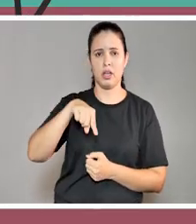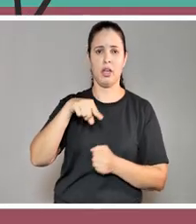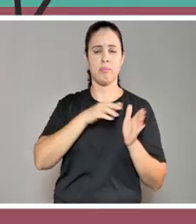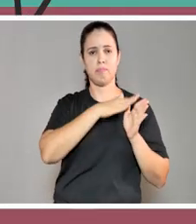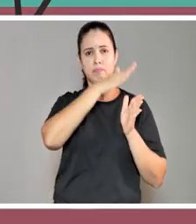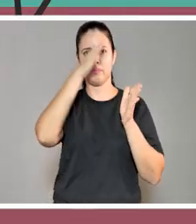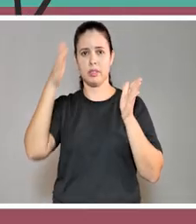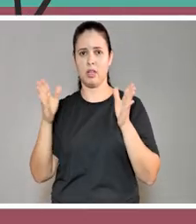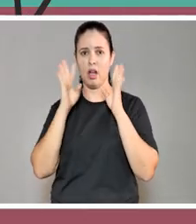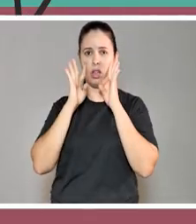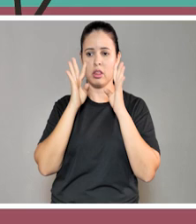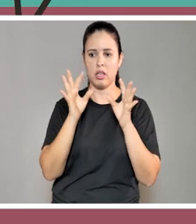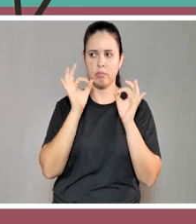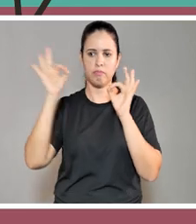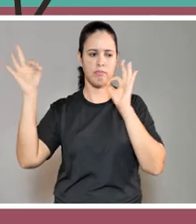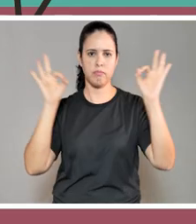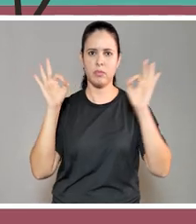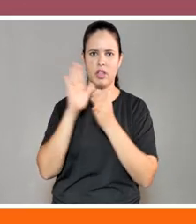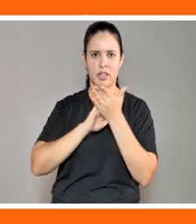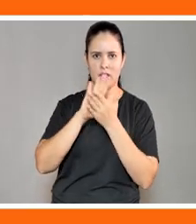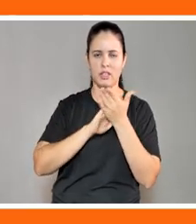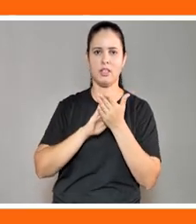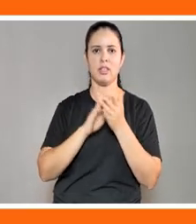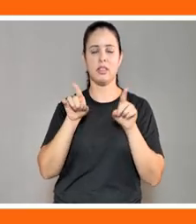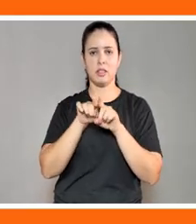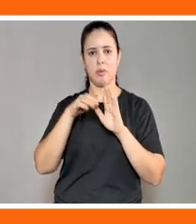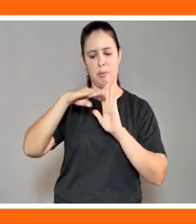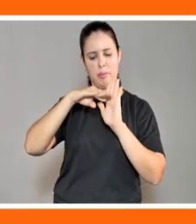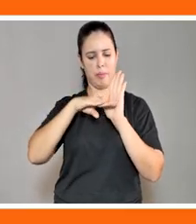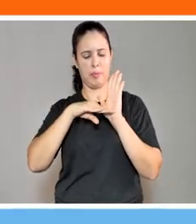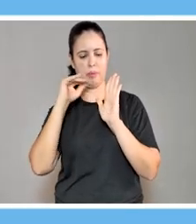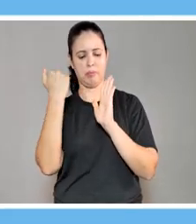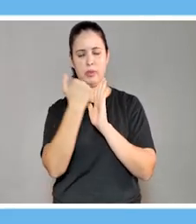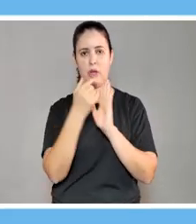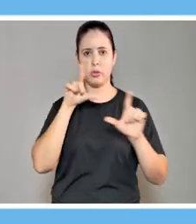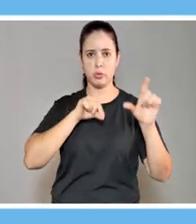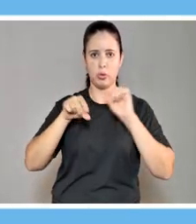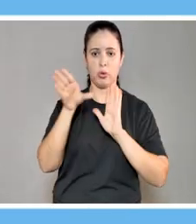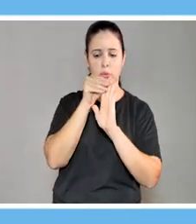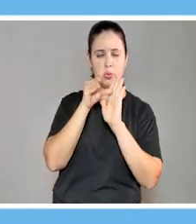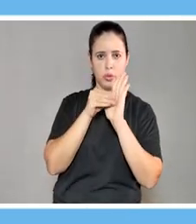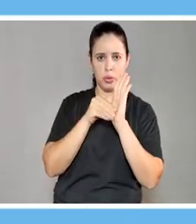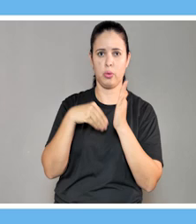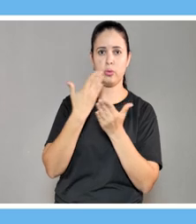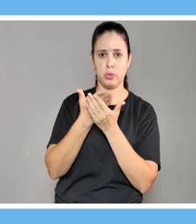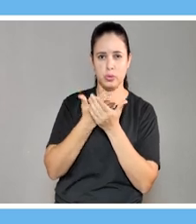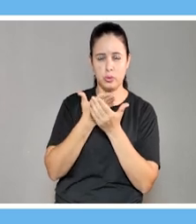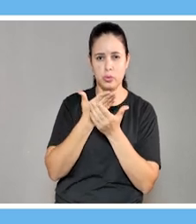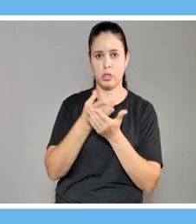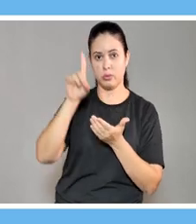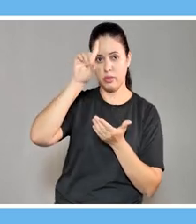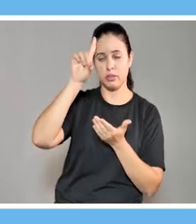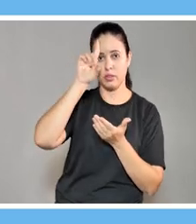atenção não seja desviada com tanta facilidade. Elabore um plano de estudos. Selecione os conteúdos que precisam ser consumidos